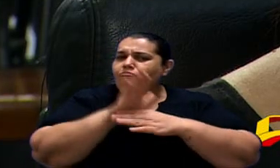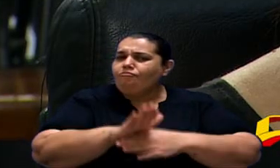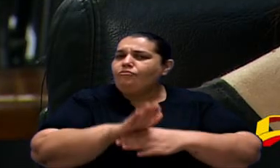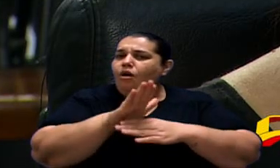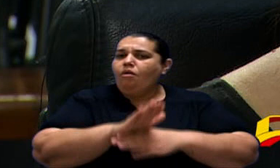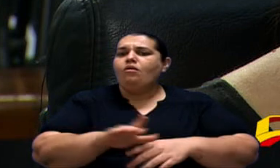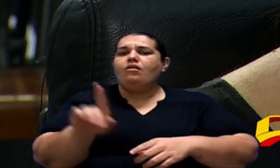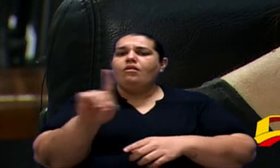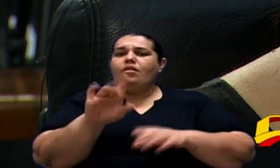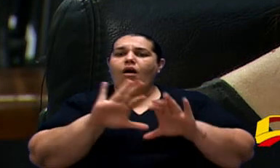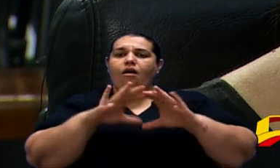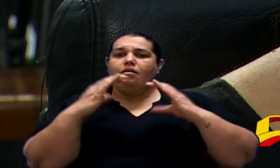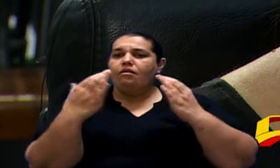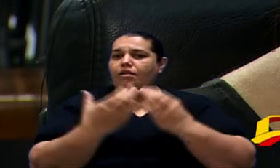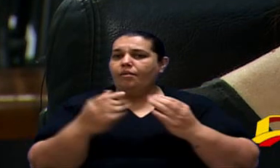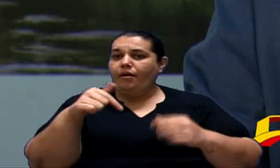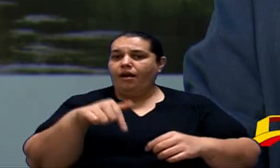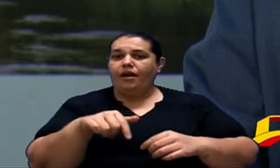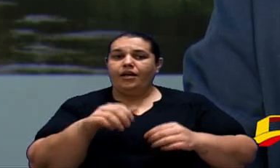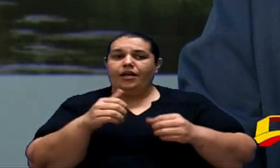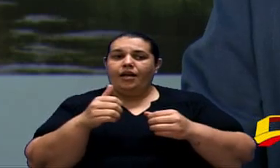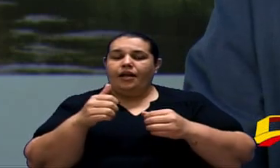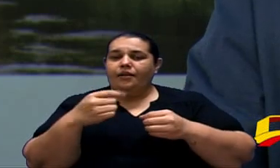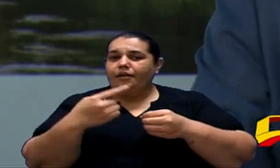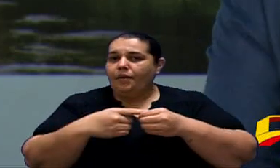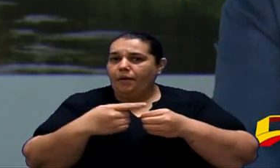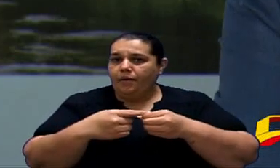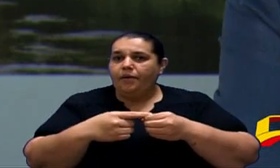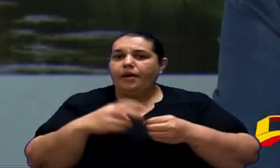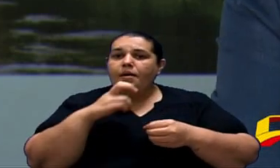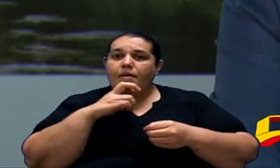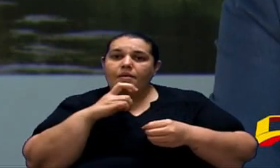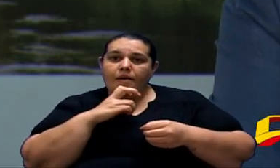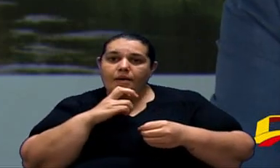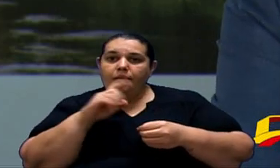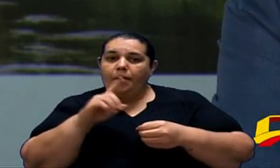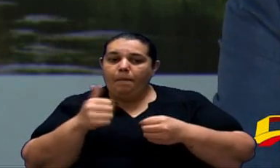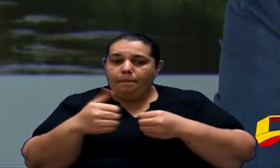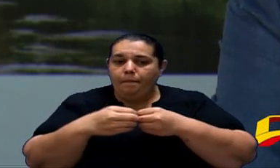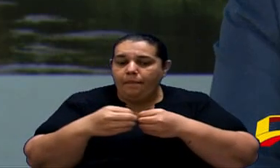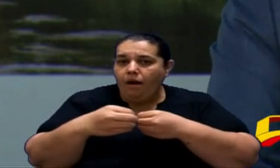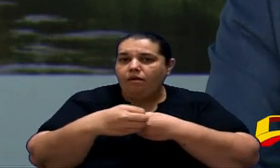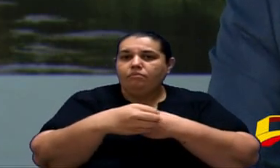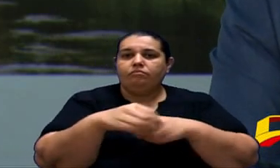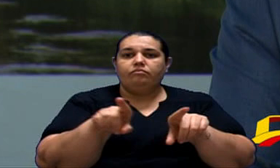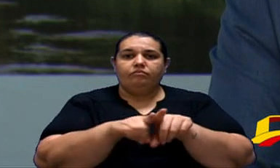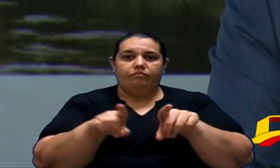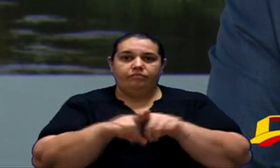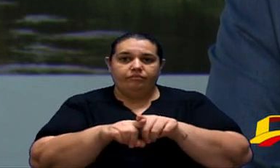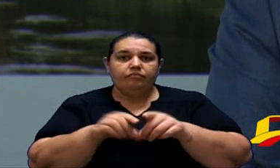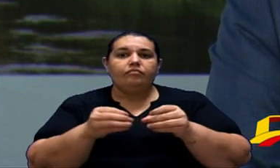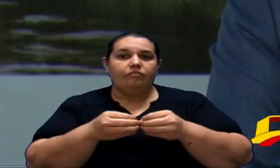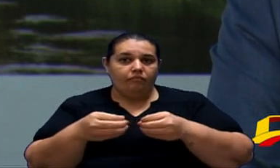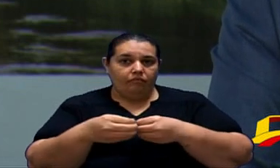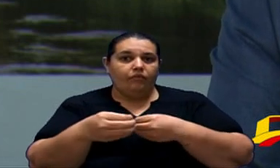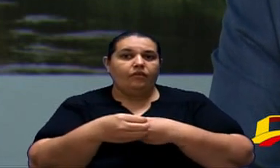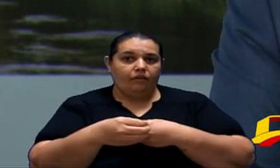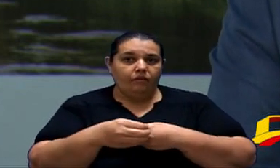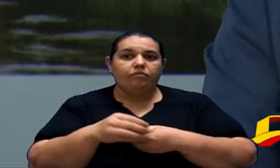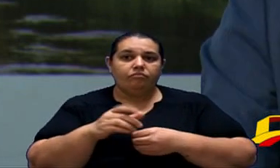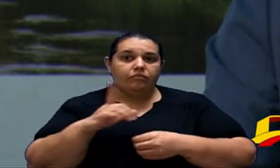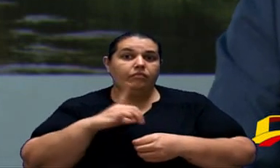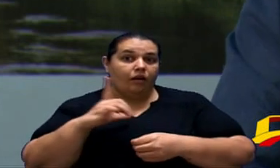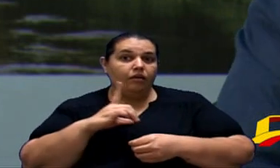só Nas câmaras Municipais Das nossas Cidades Sorocaba Então Tomamos Essa postura Tem algumas Outras cidades Também Que já Tem